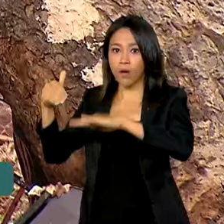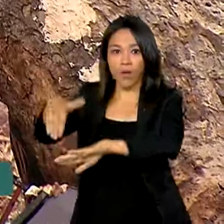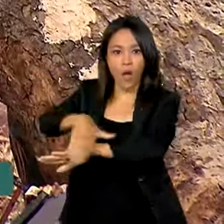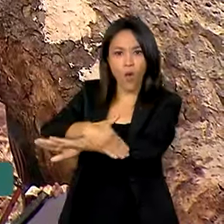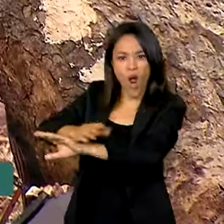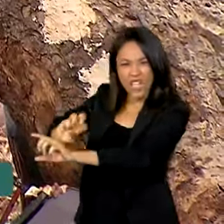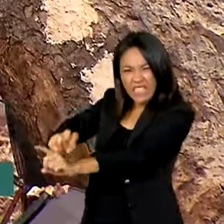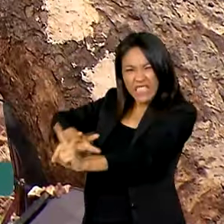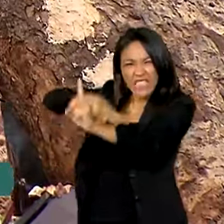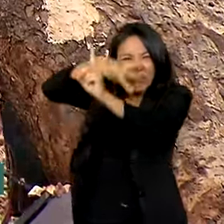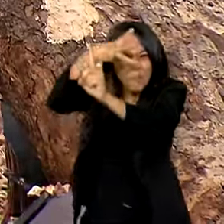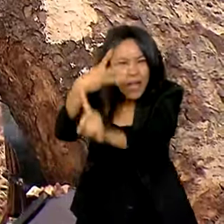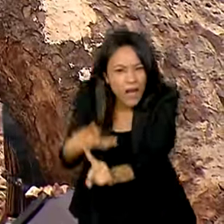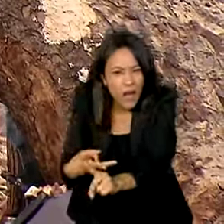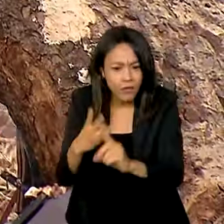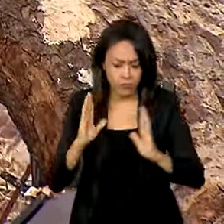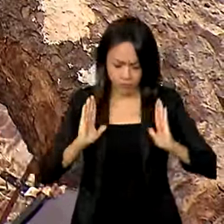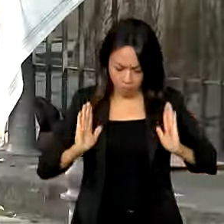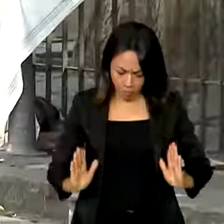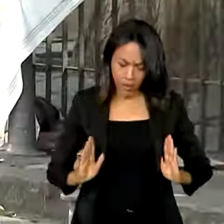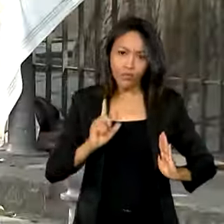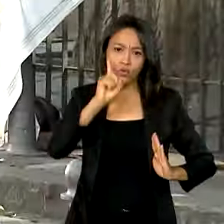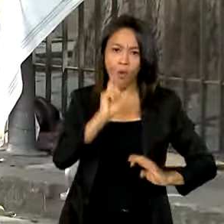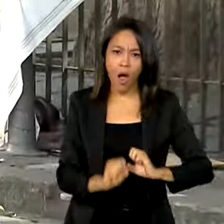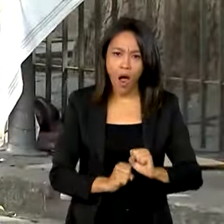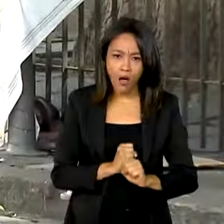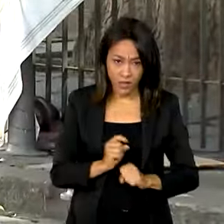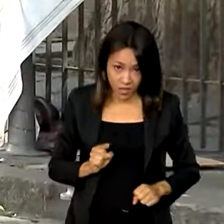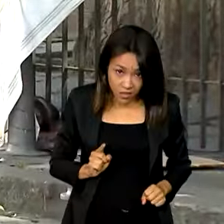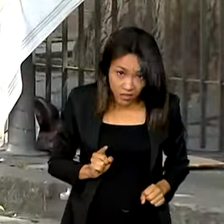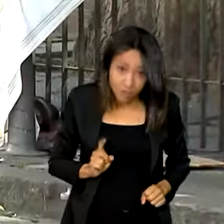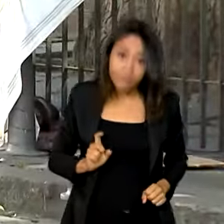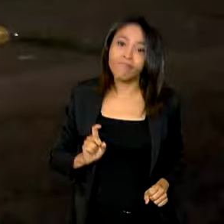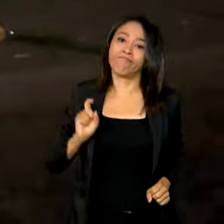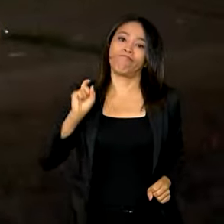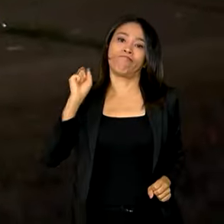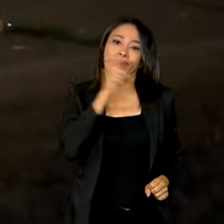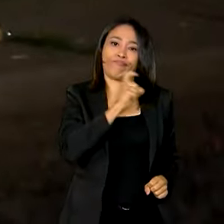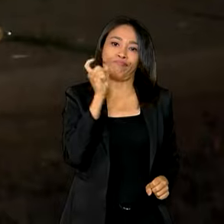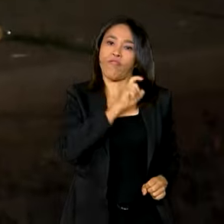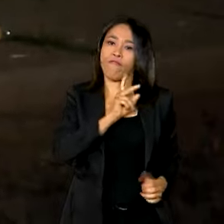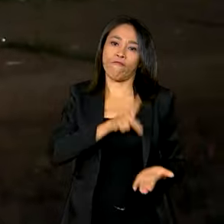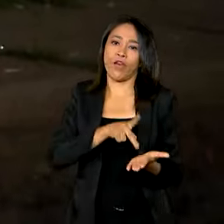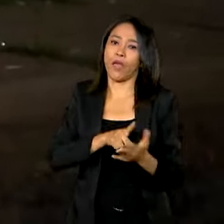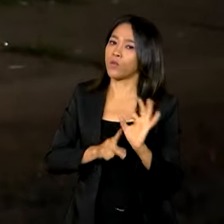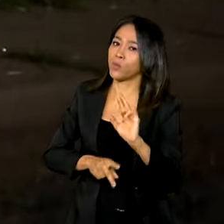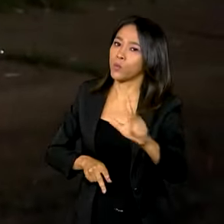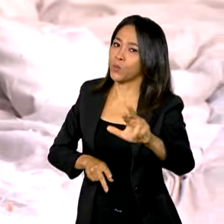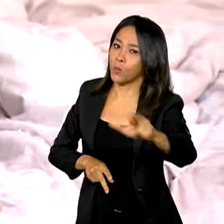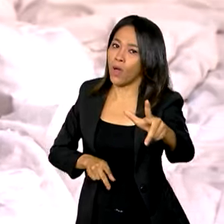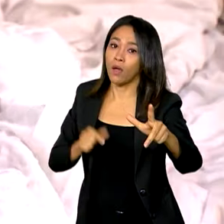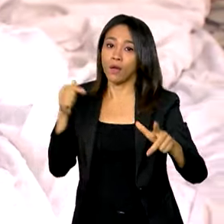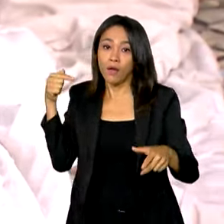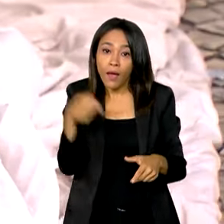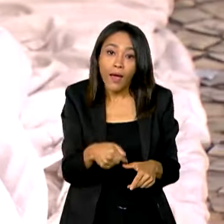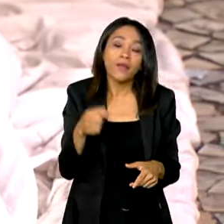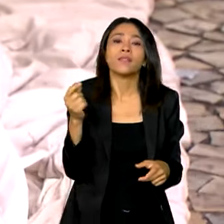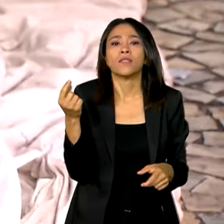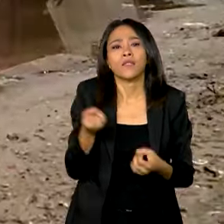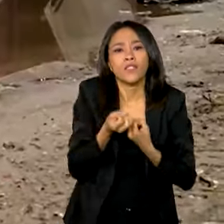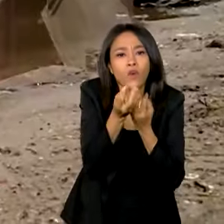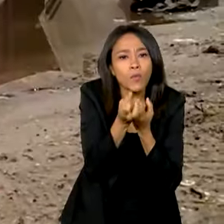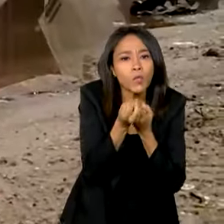triplicado em apenas um ano e meio. E isso não é verdade. Esse tipo de notícia distorce dados